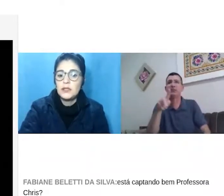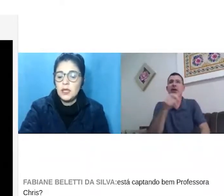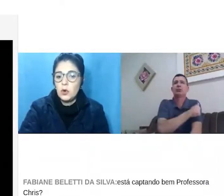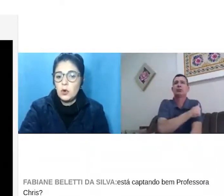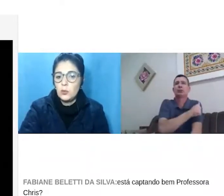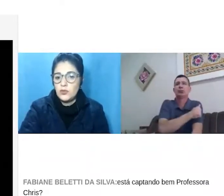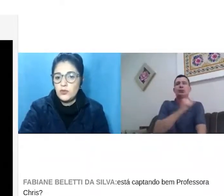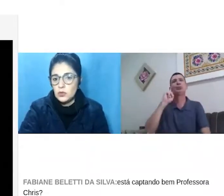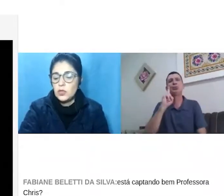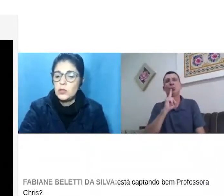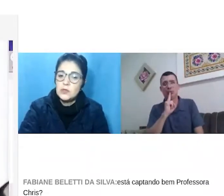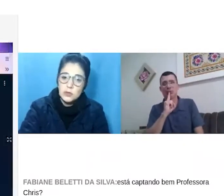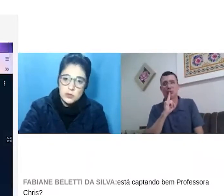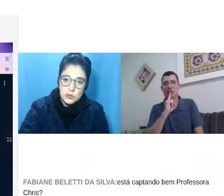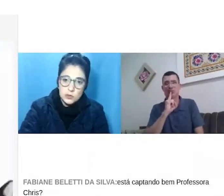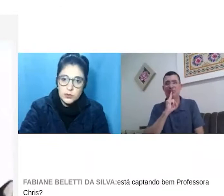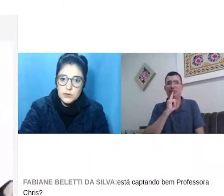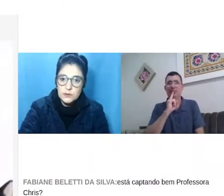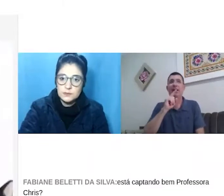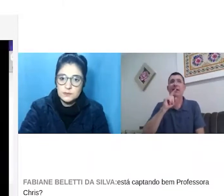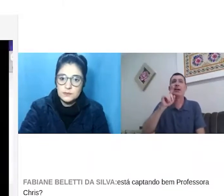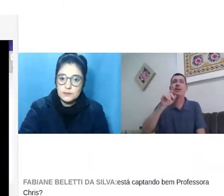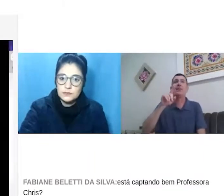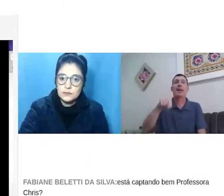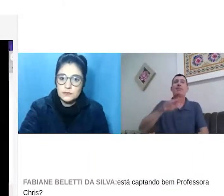entre o professor e os alunos surdos.